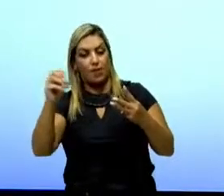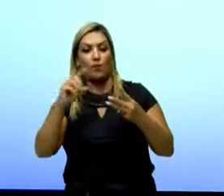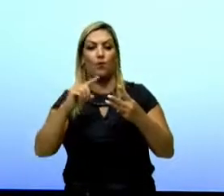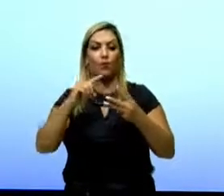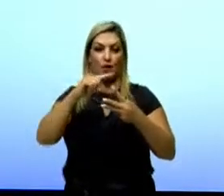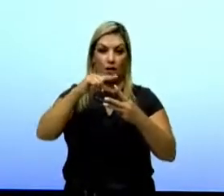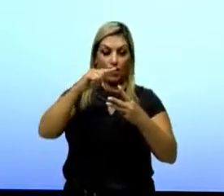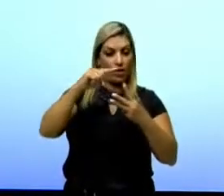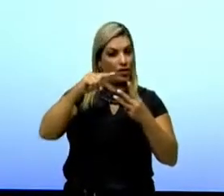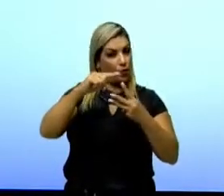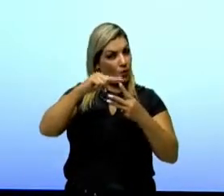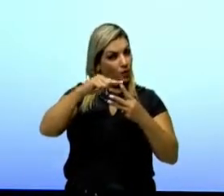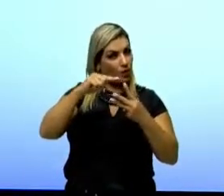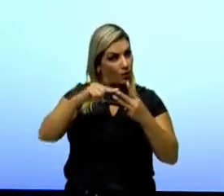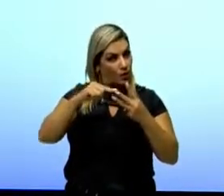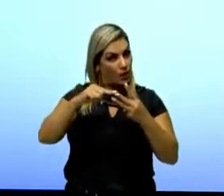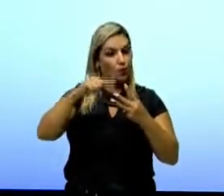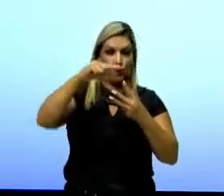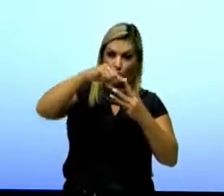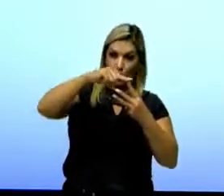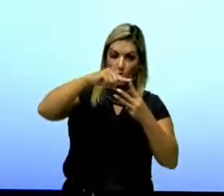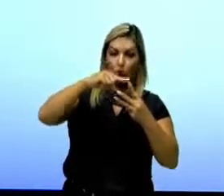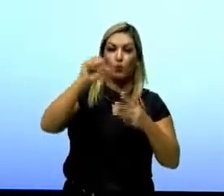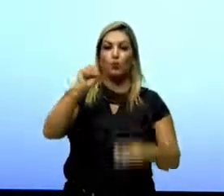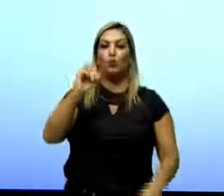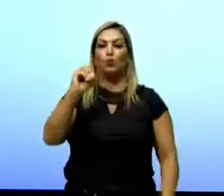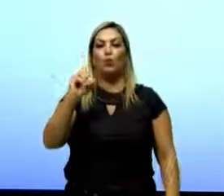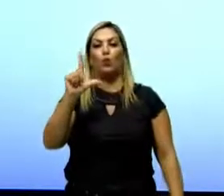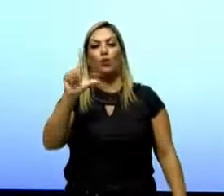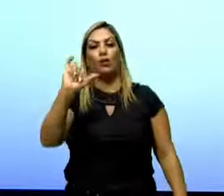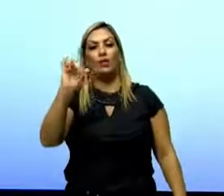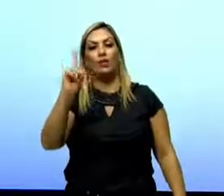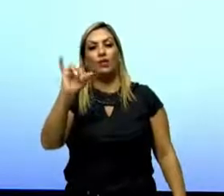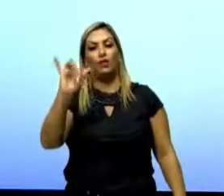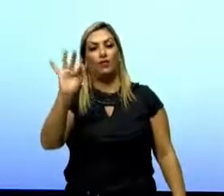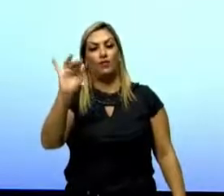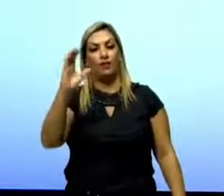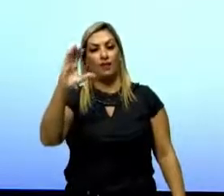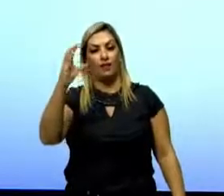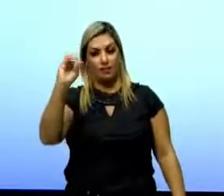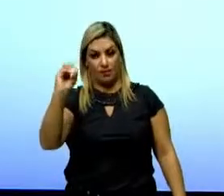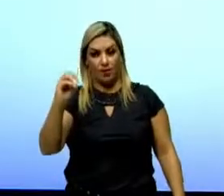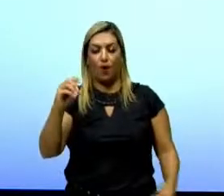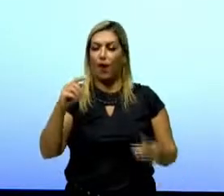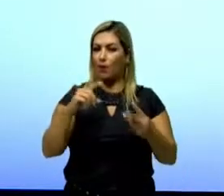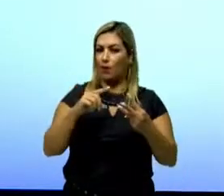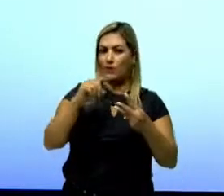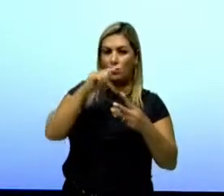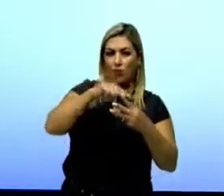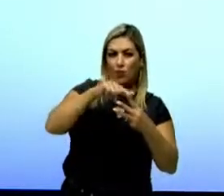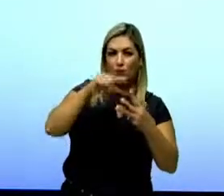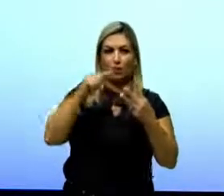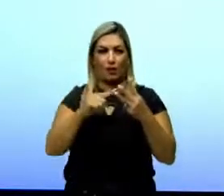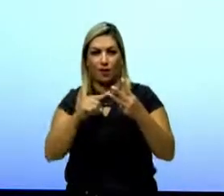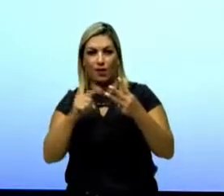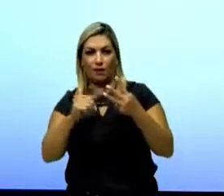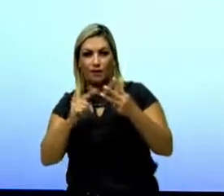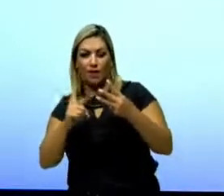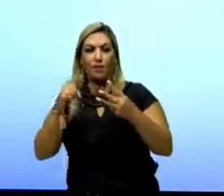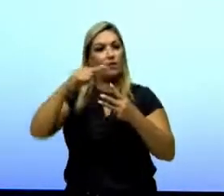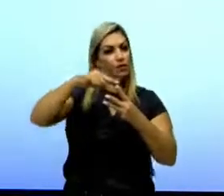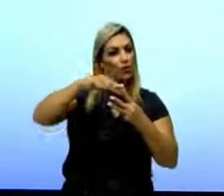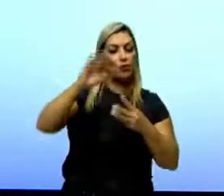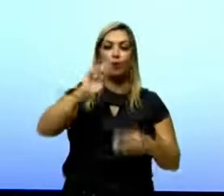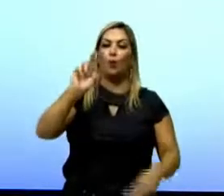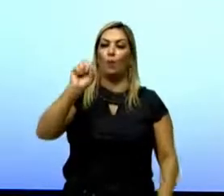solidificação. Mas e quando isso acontece diretamente de sólido para gás e de gás para sólido? Nós temos o nome sublimação.